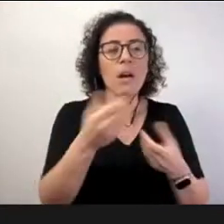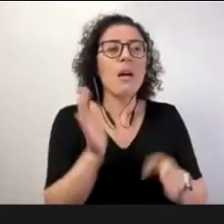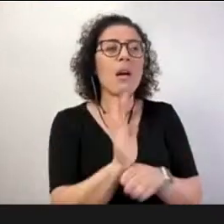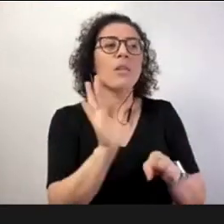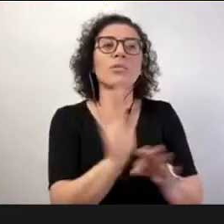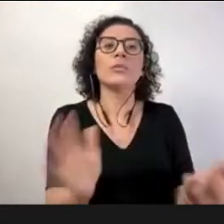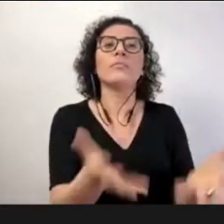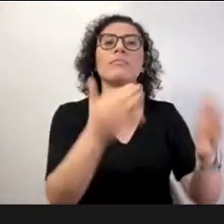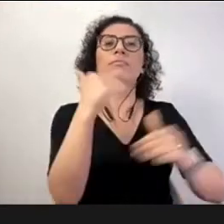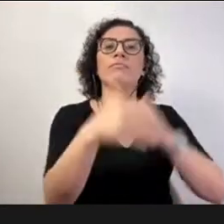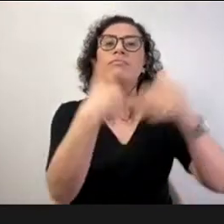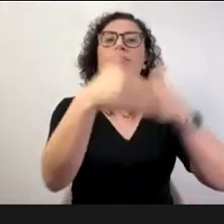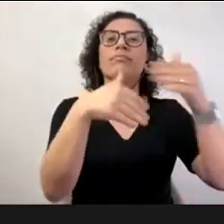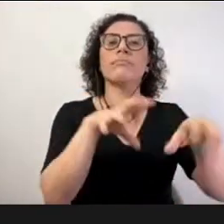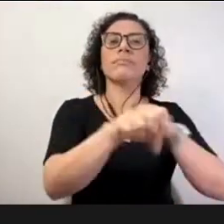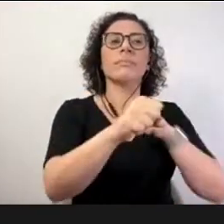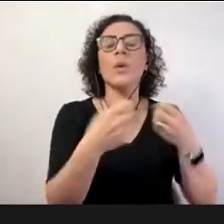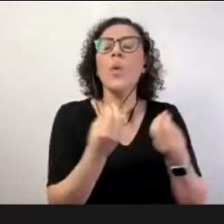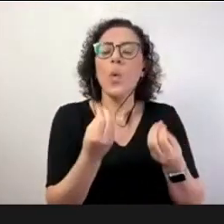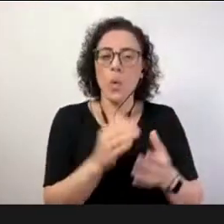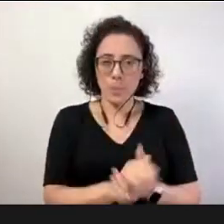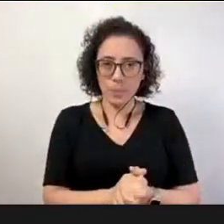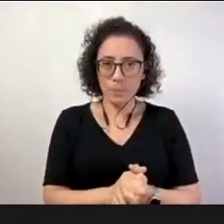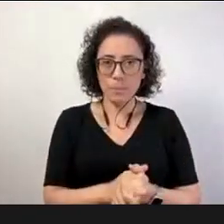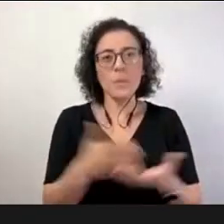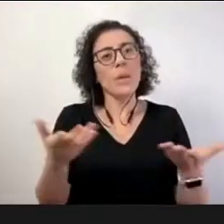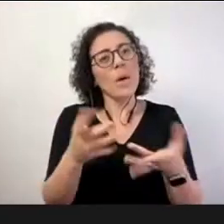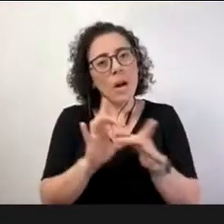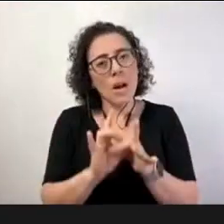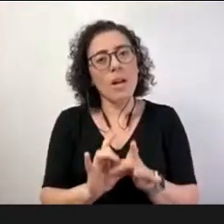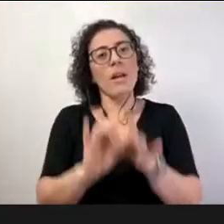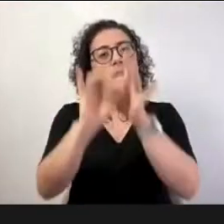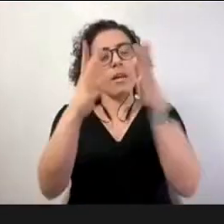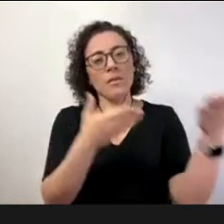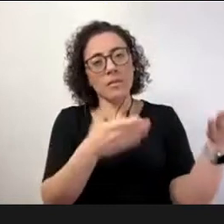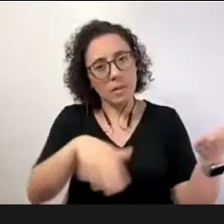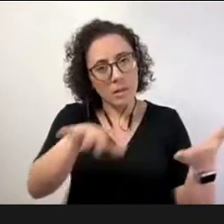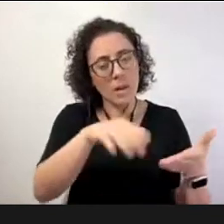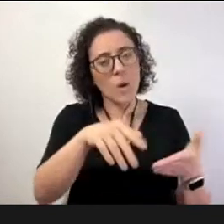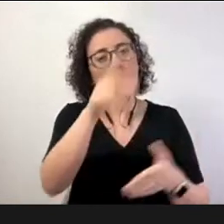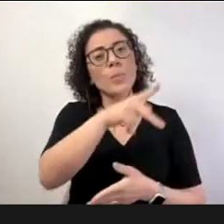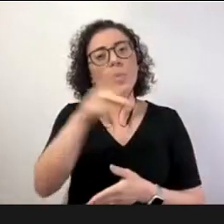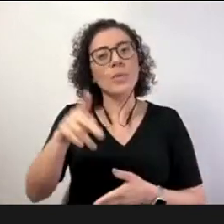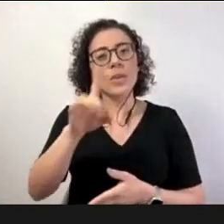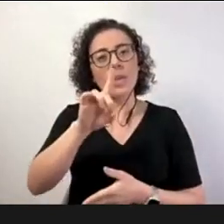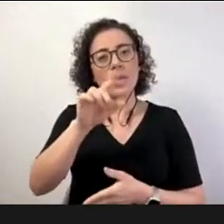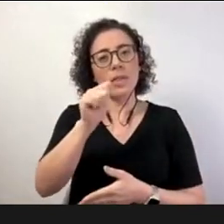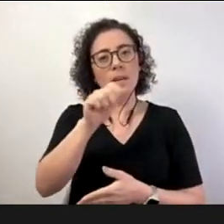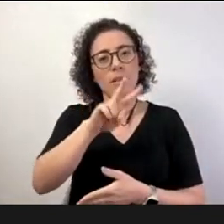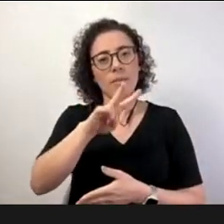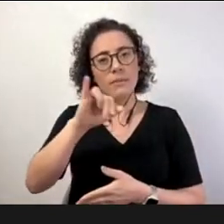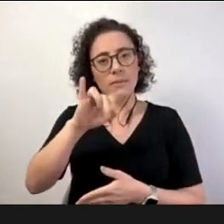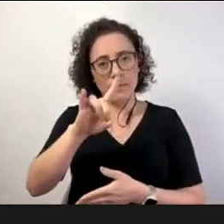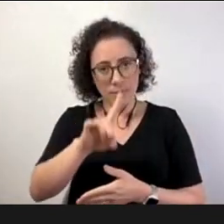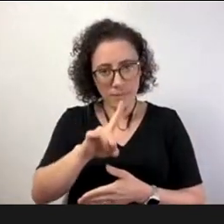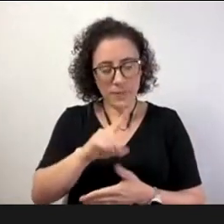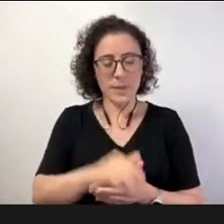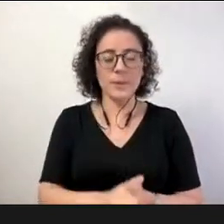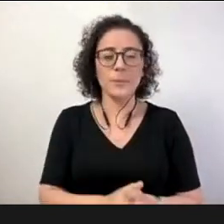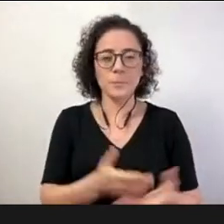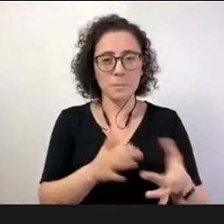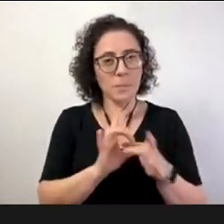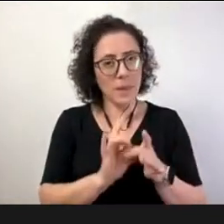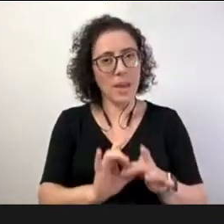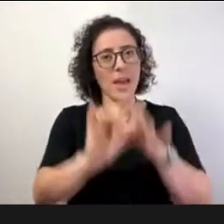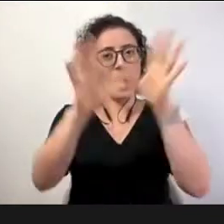gostaria agora de estar abrindo as nossas explanações com o professor Davi. Fique à